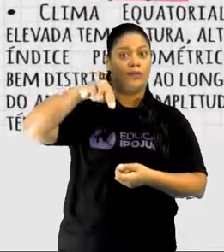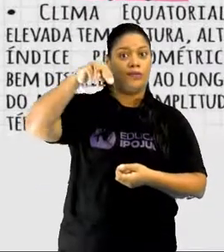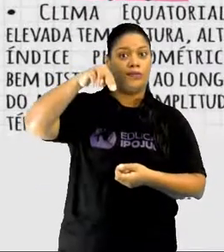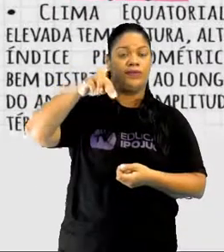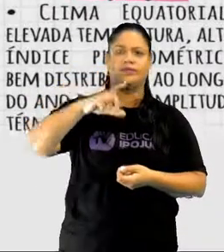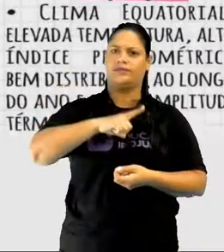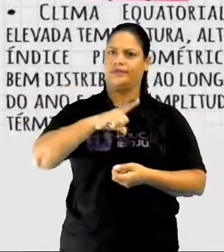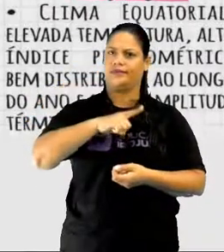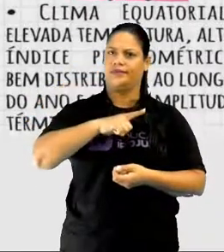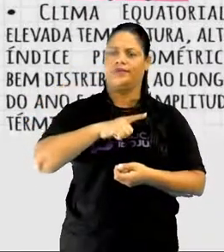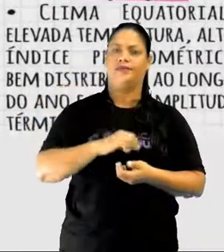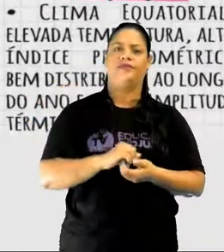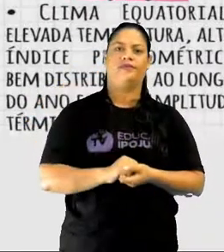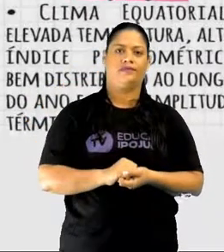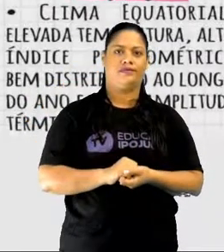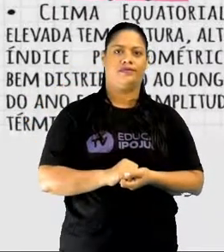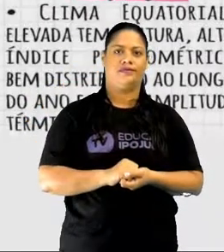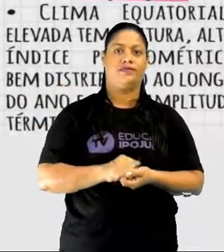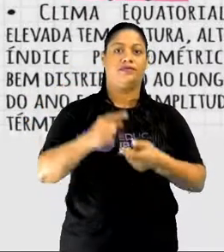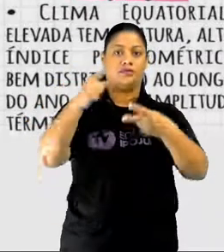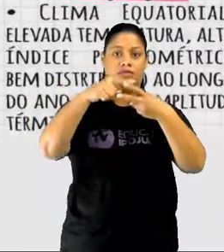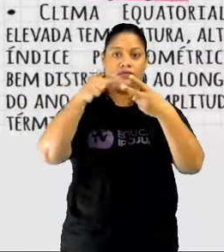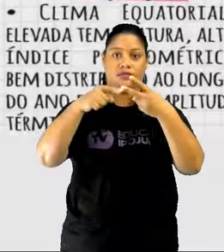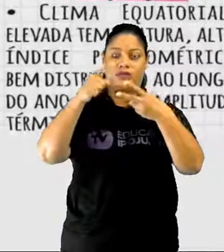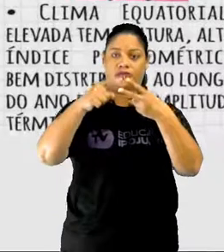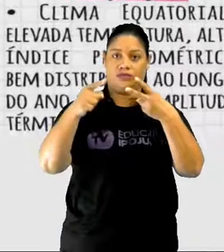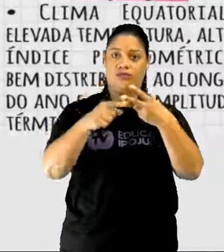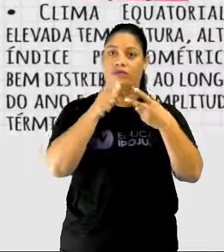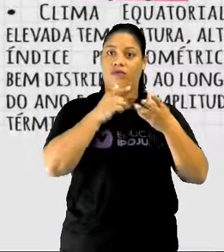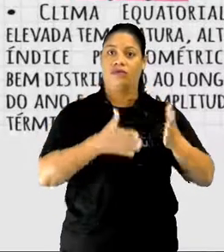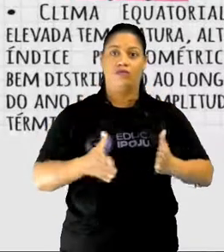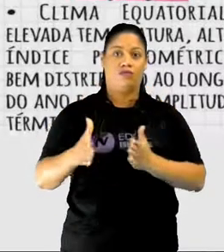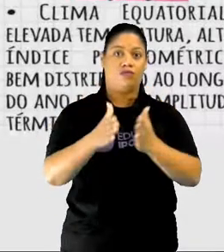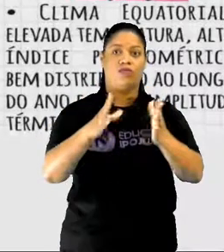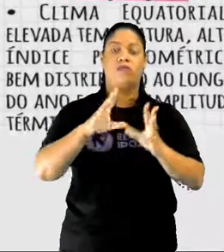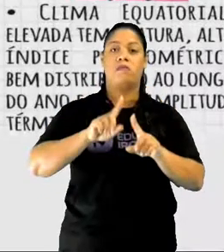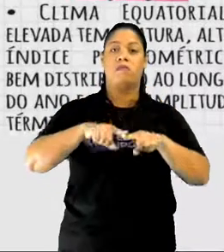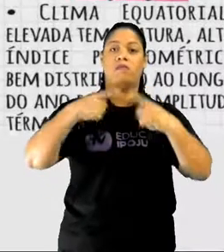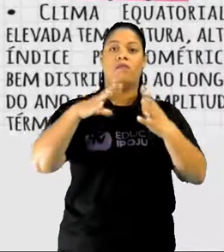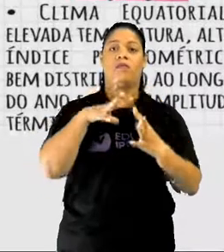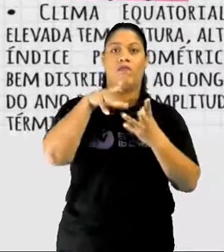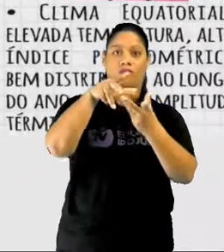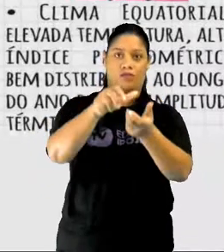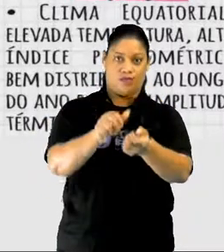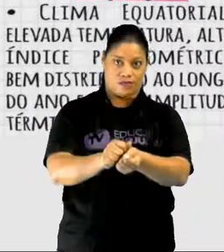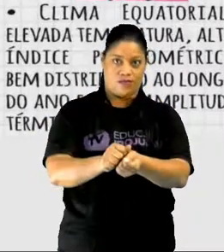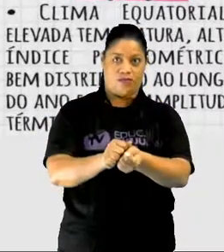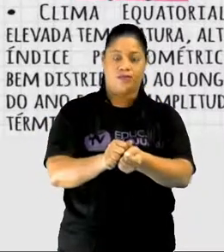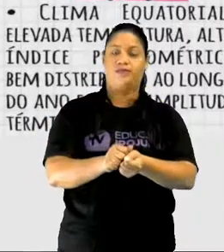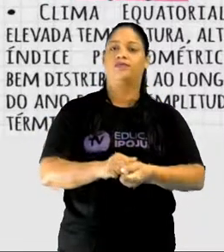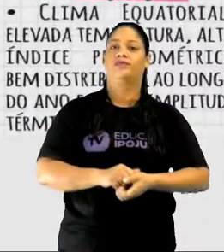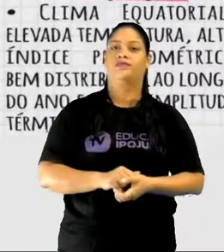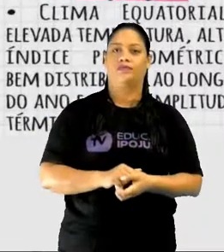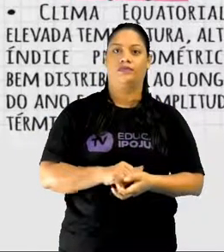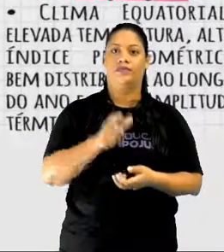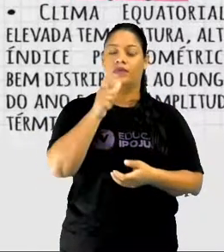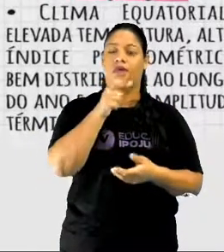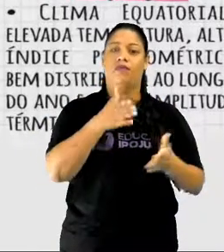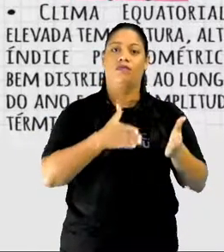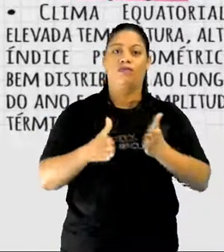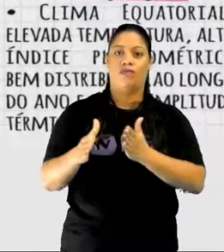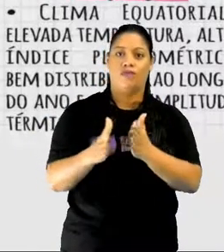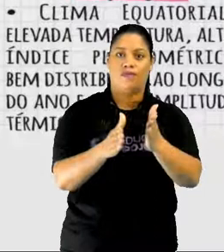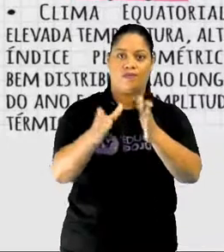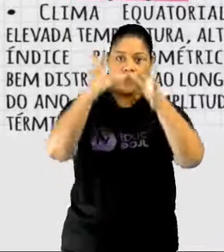possui as duas maiores bacias hidrográficas do mundo. A bacia do rio Amazonas